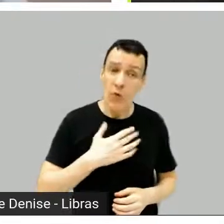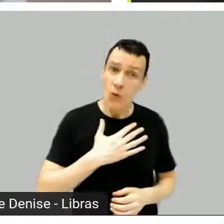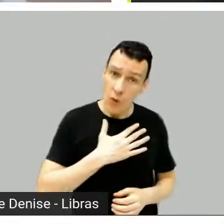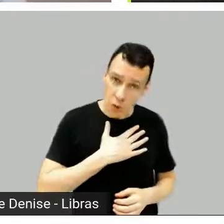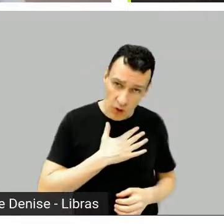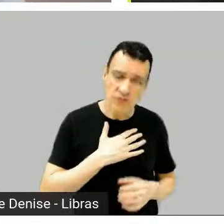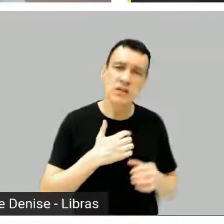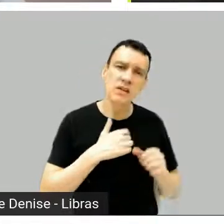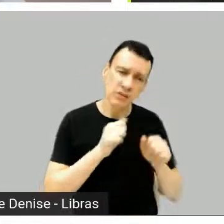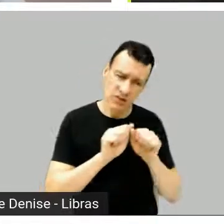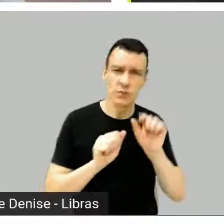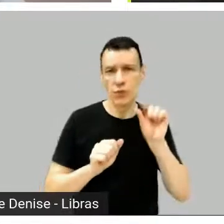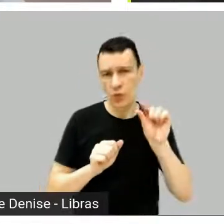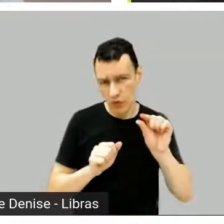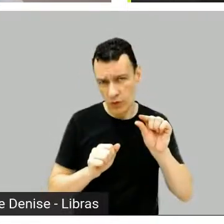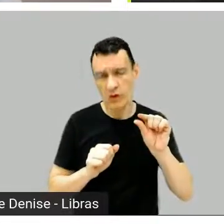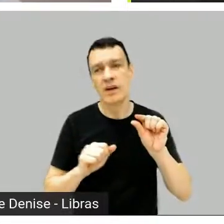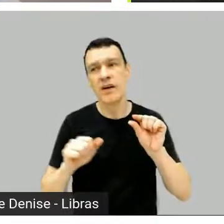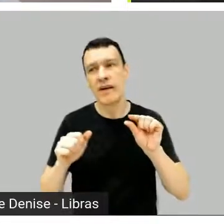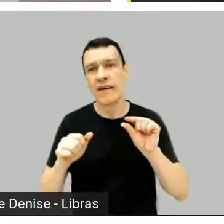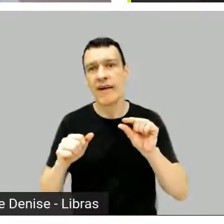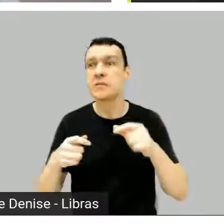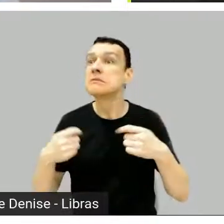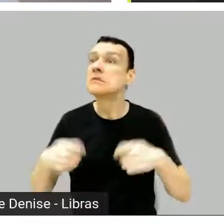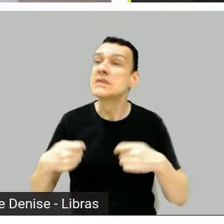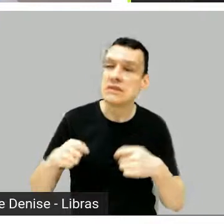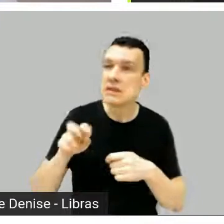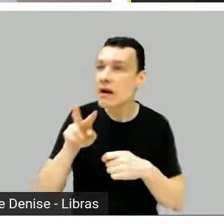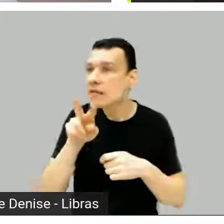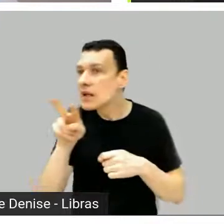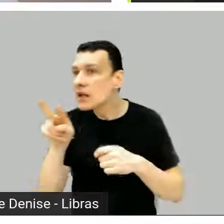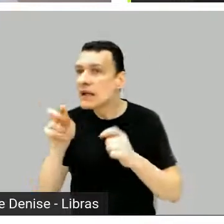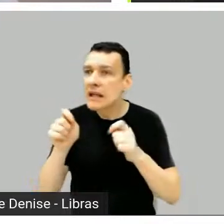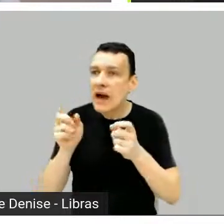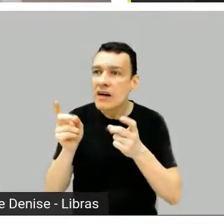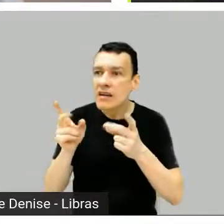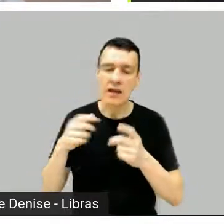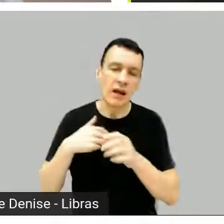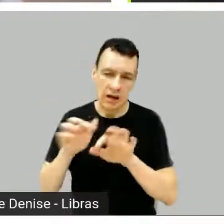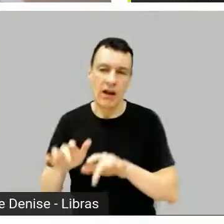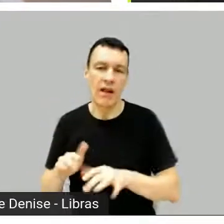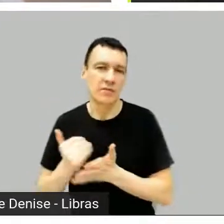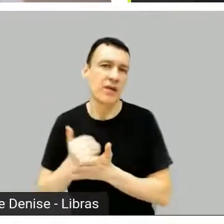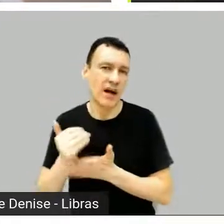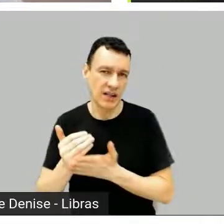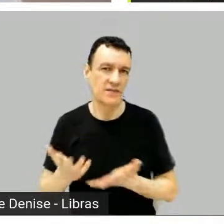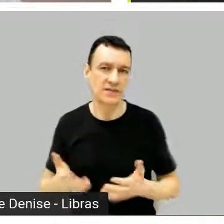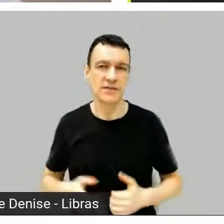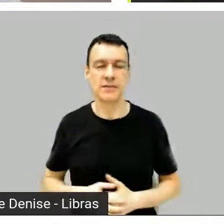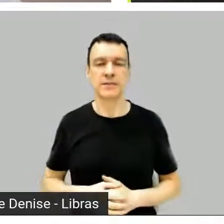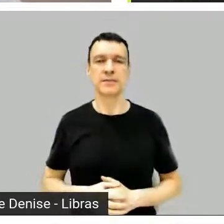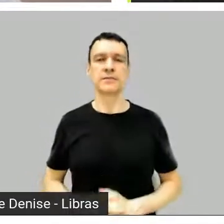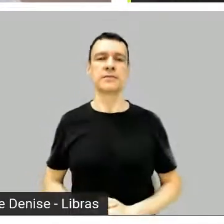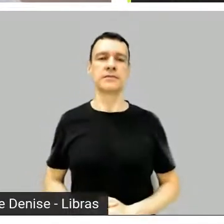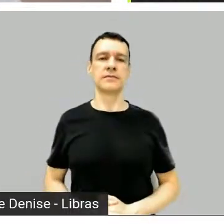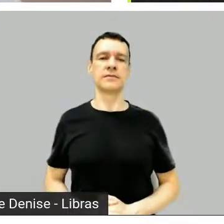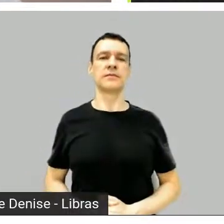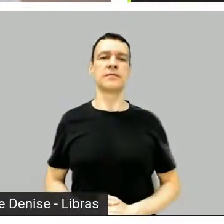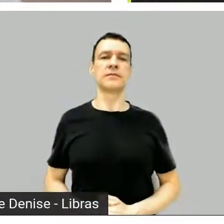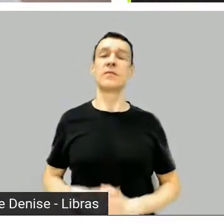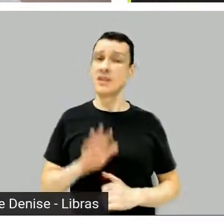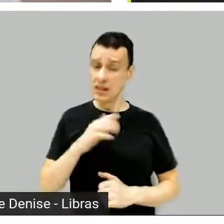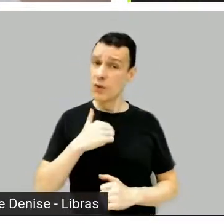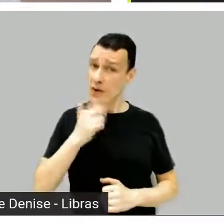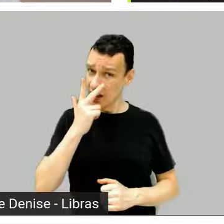questão. com certeza. Isso importante. Mas agora, eu acho que a pessoa tem que fazer.